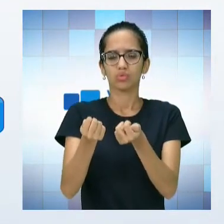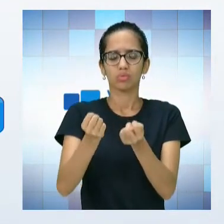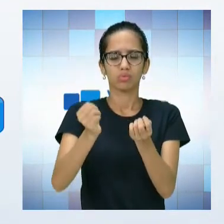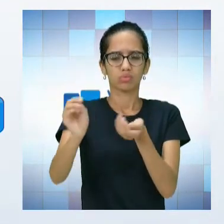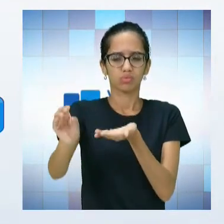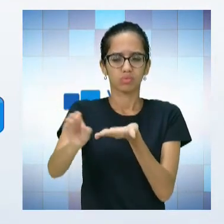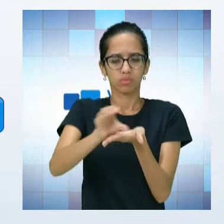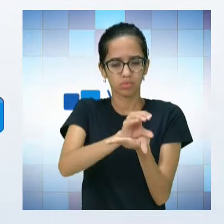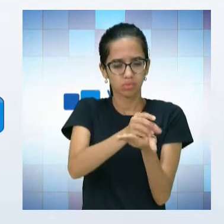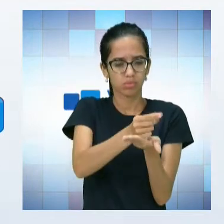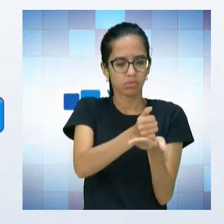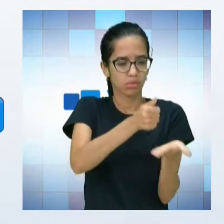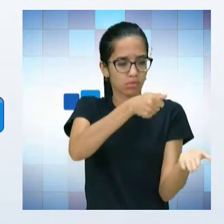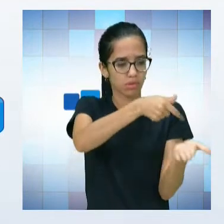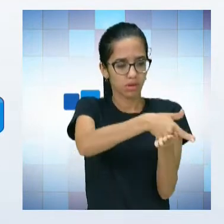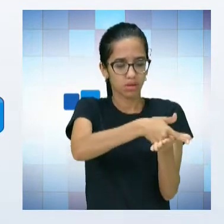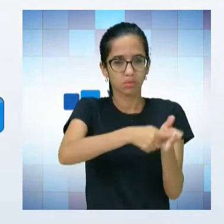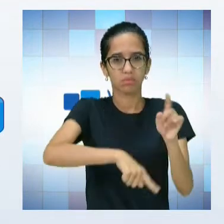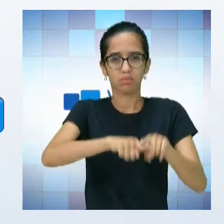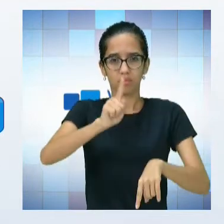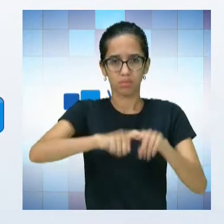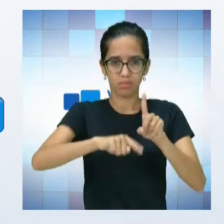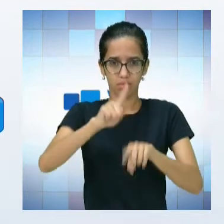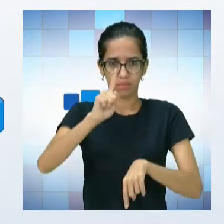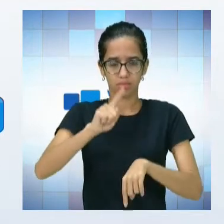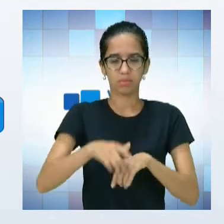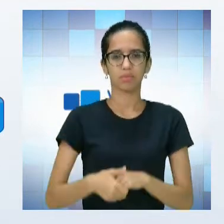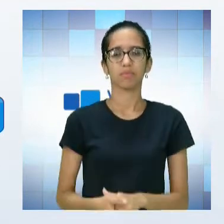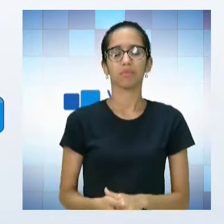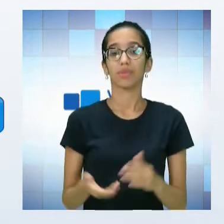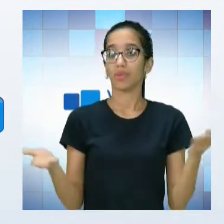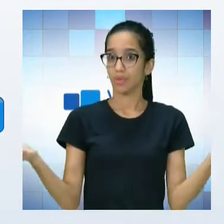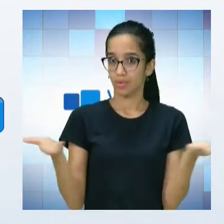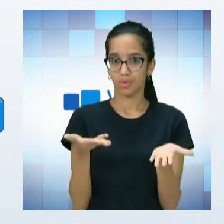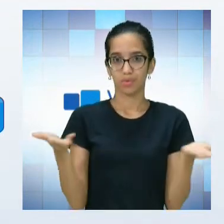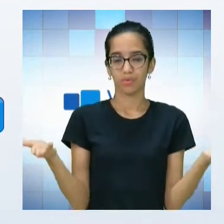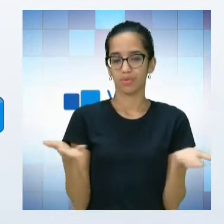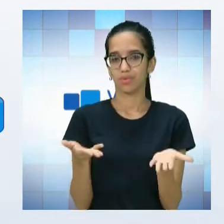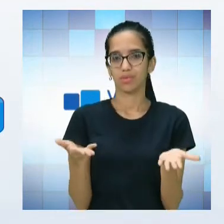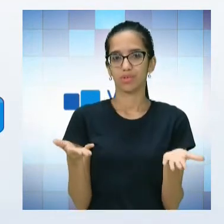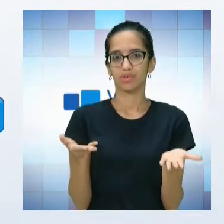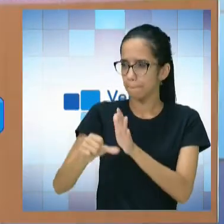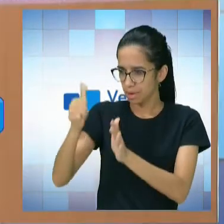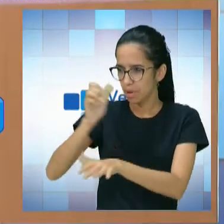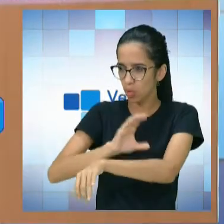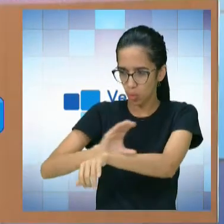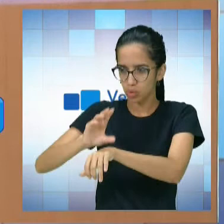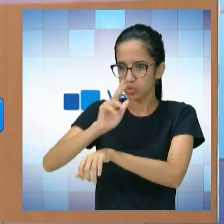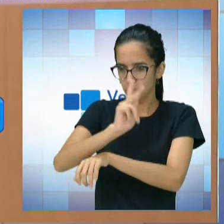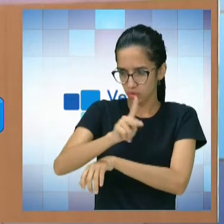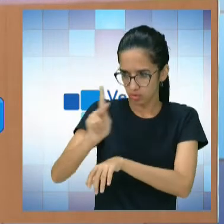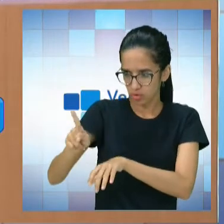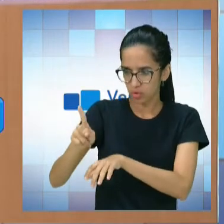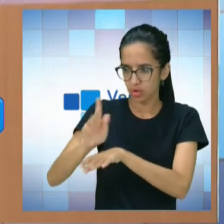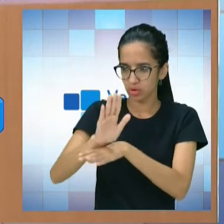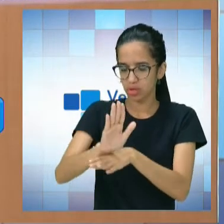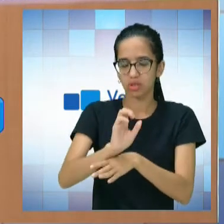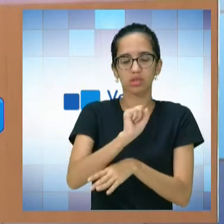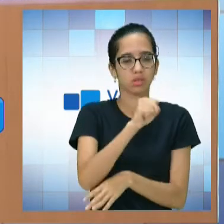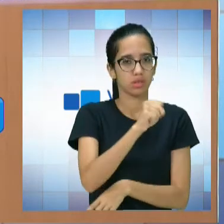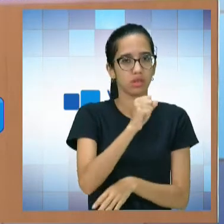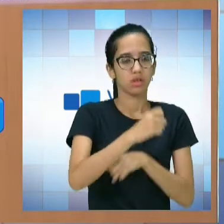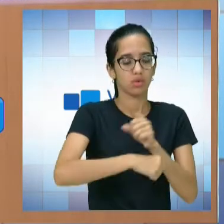necessários para a compra dos materiais para esse laboratório. E hoje, o laboratório é uma realidade. Porque, assim, em 2000,